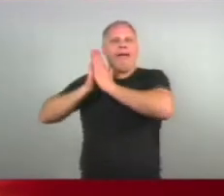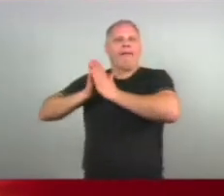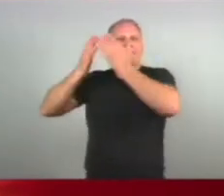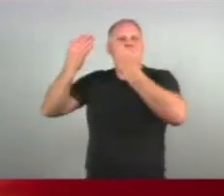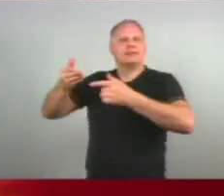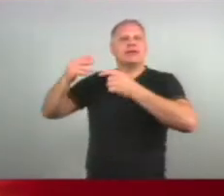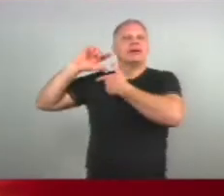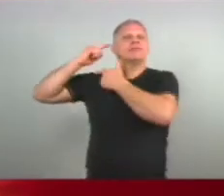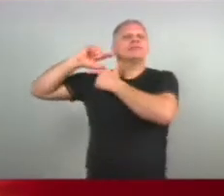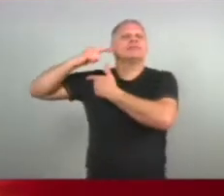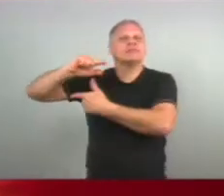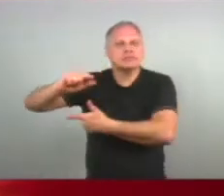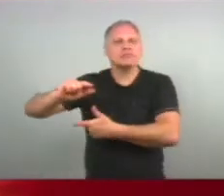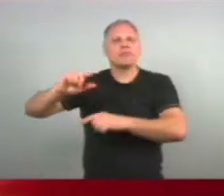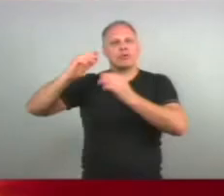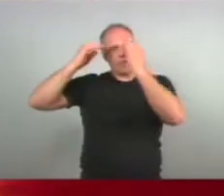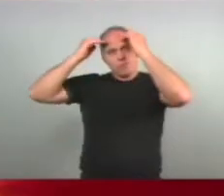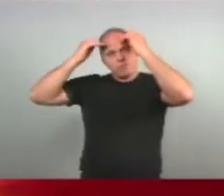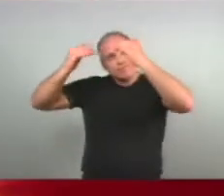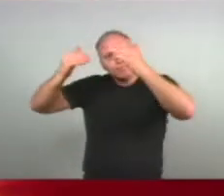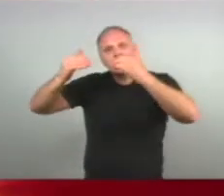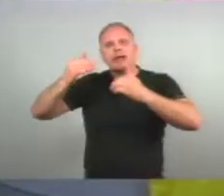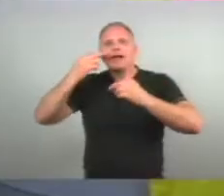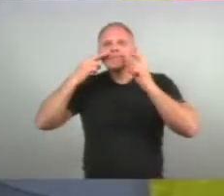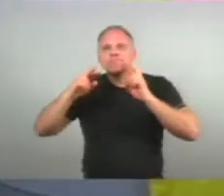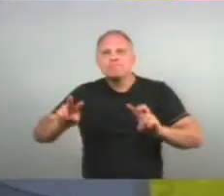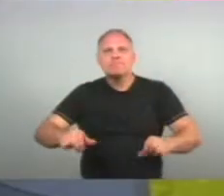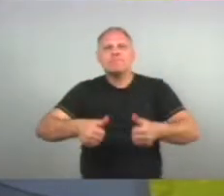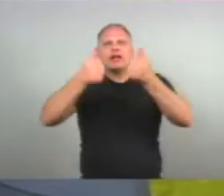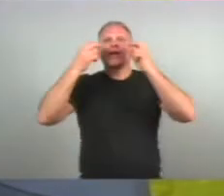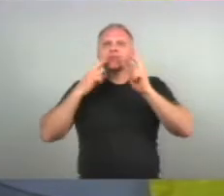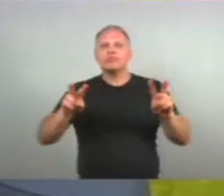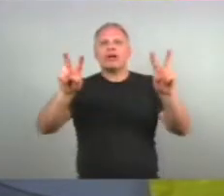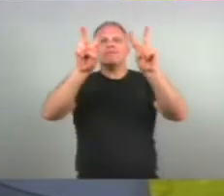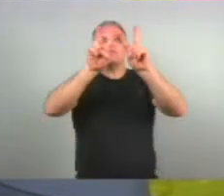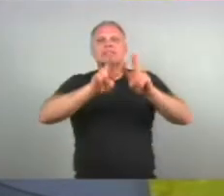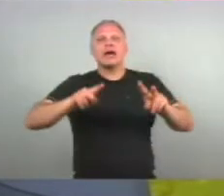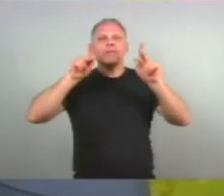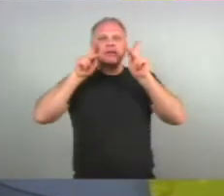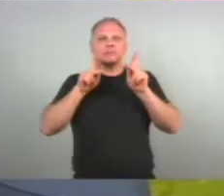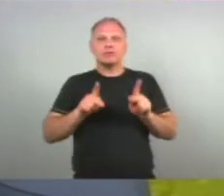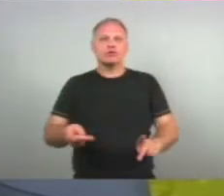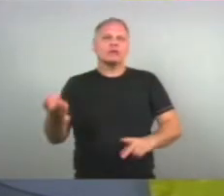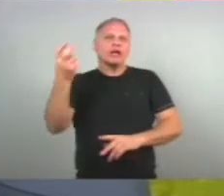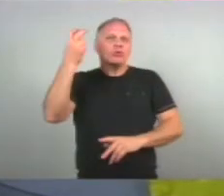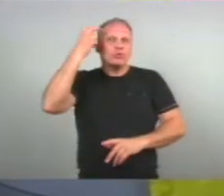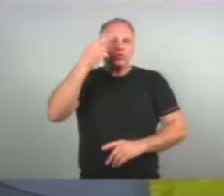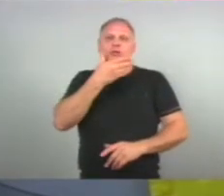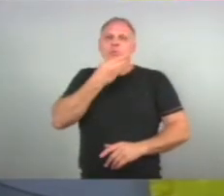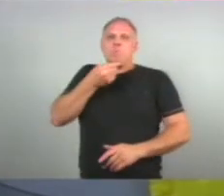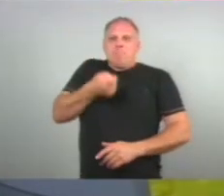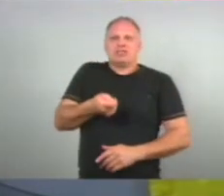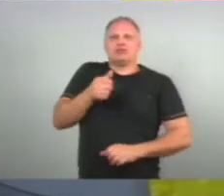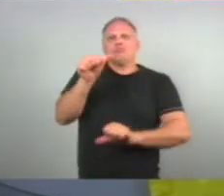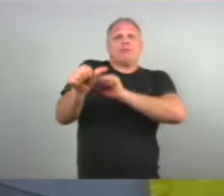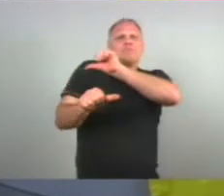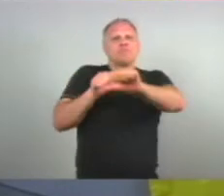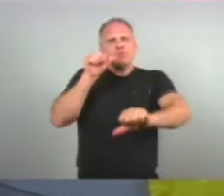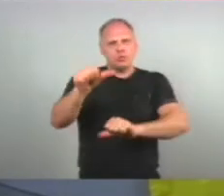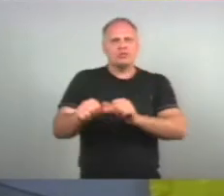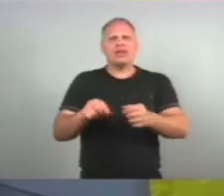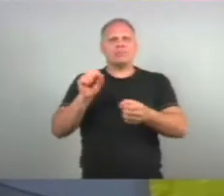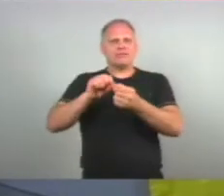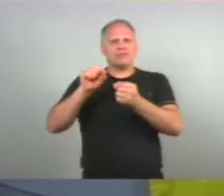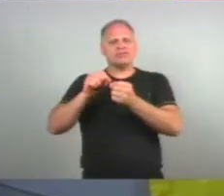No sentido de melhorar A visão Sobre as pessoas Em geral Principalmente Quanto a essa cultura Do machismo Que foi o recorte lá